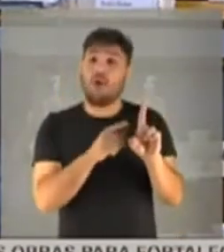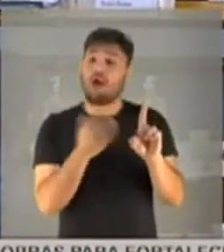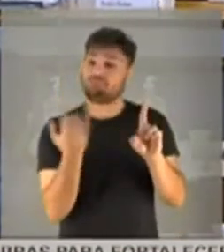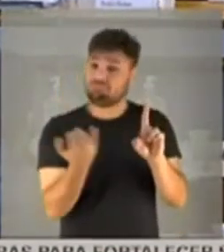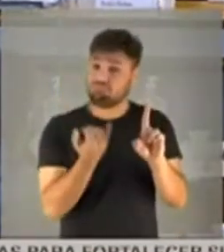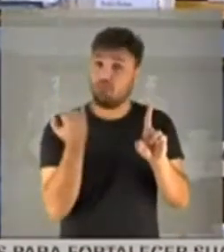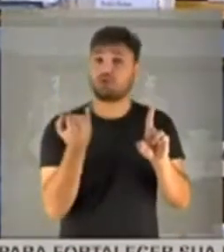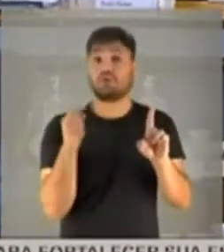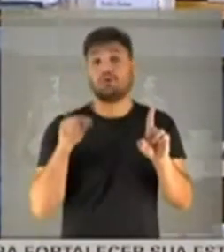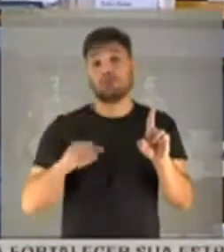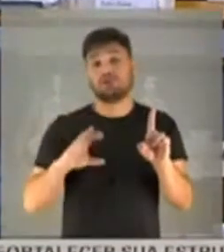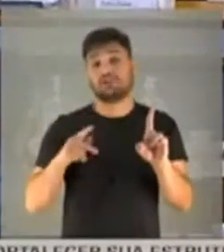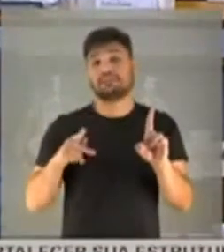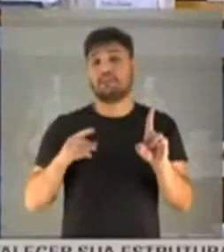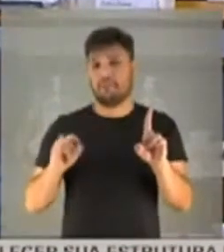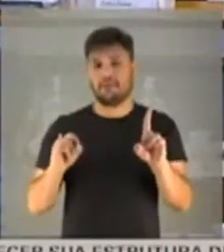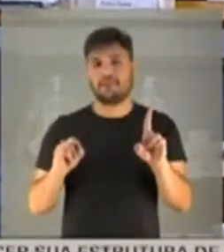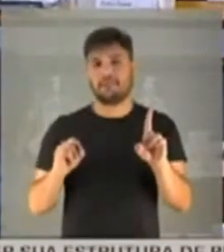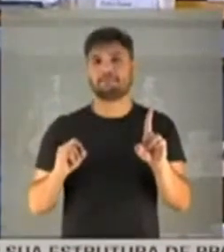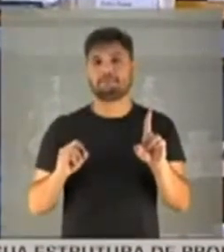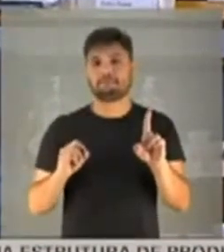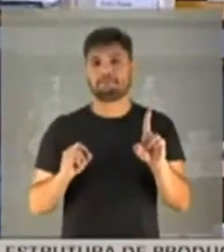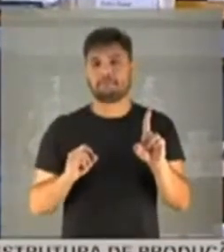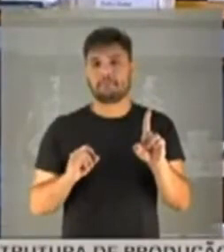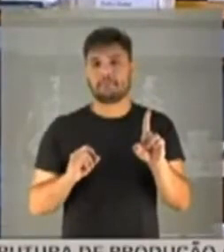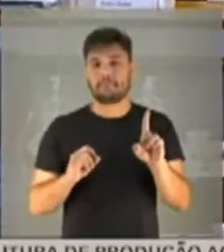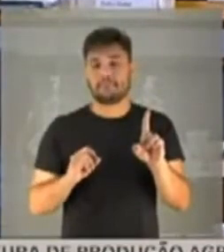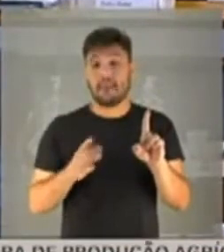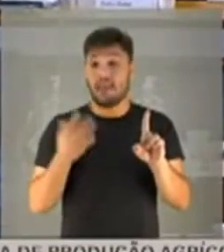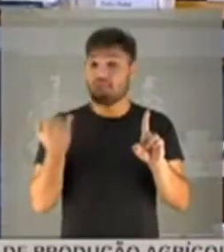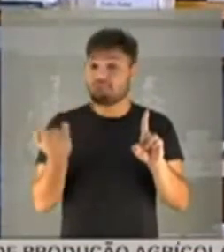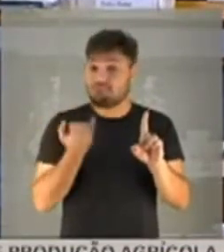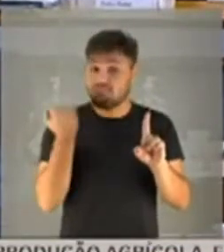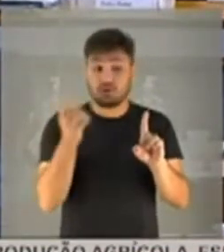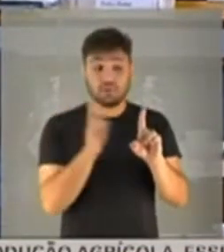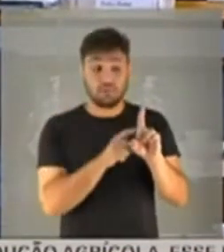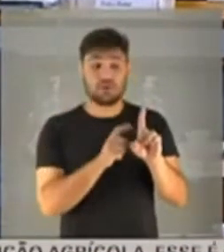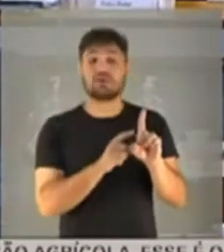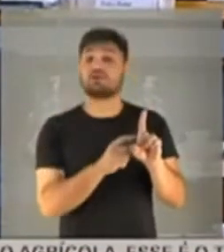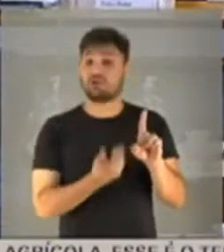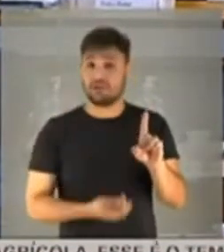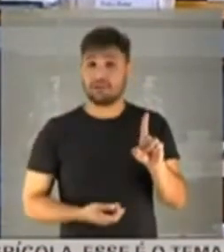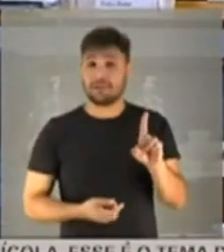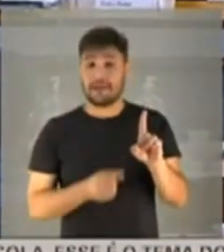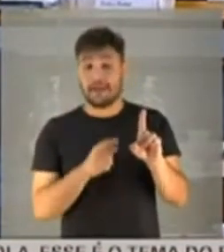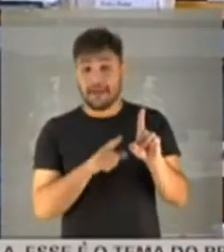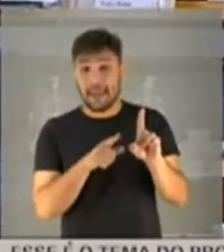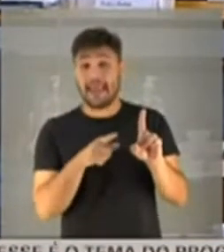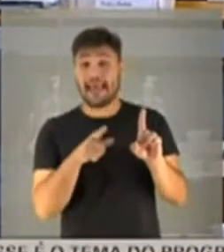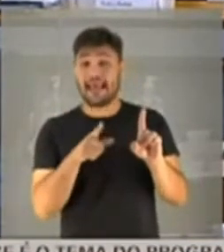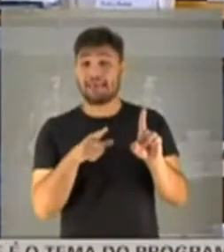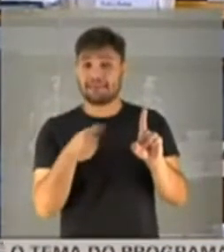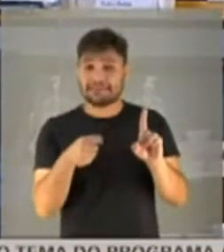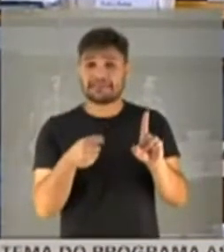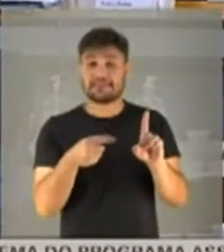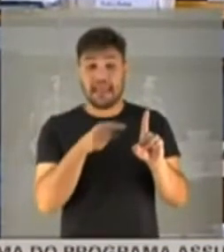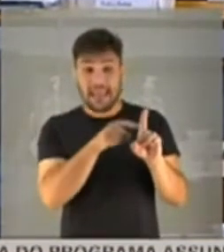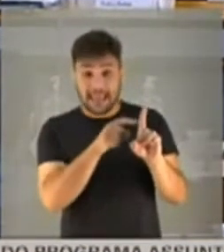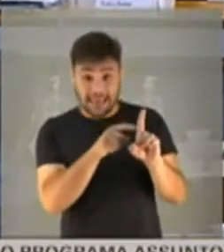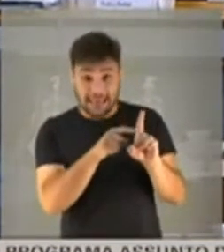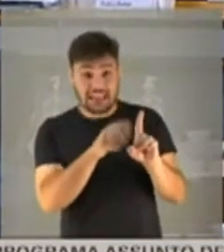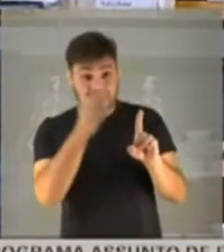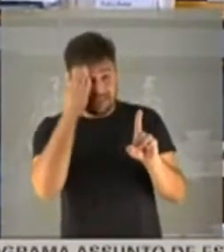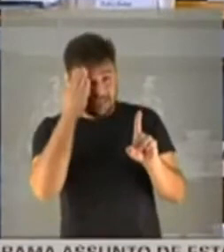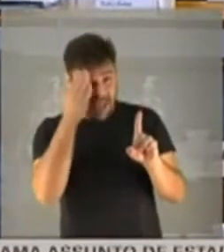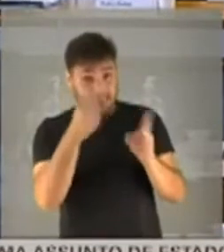importante dessa comissão parlamentar de inquérito, tá? Muito importante, de uma negociação que envolveu, já